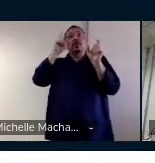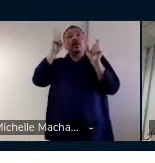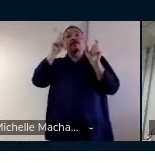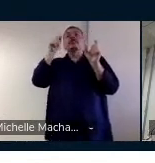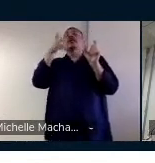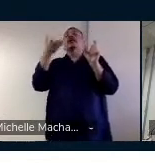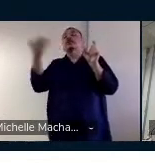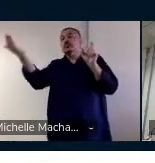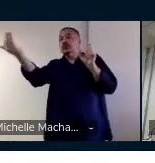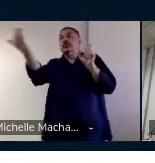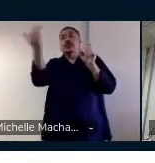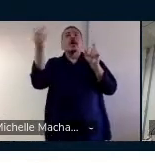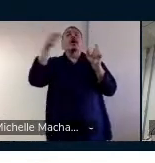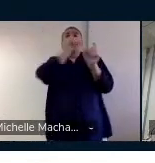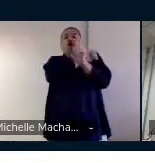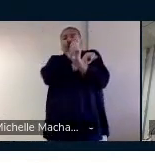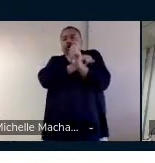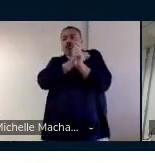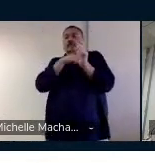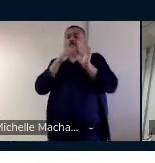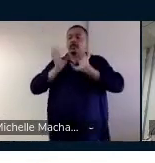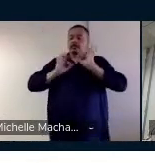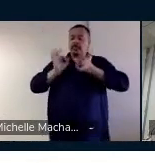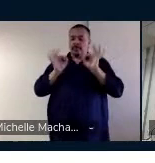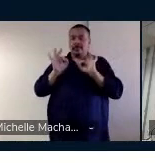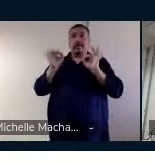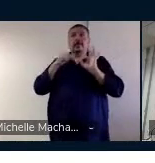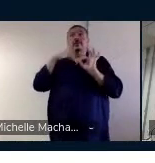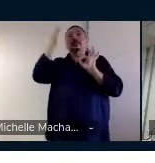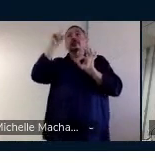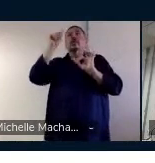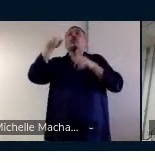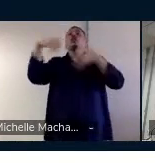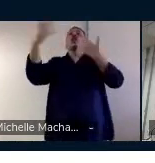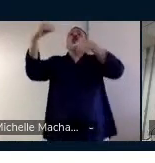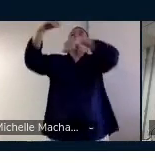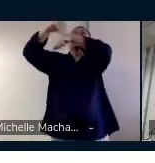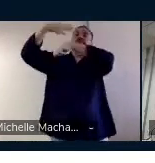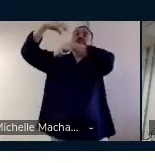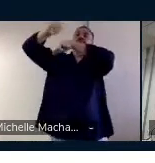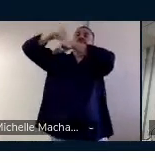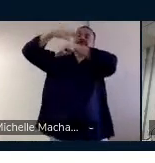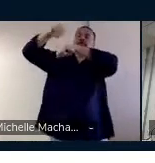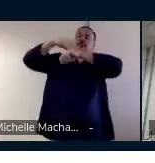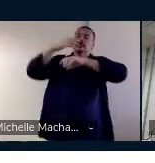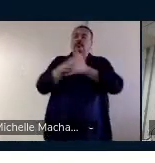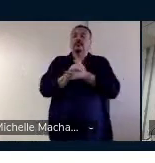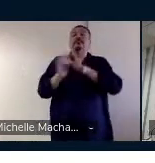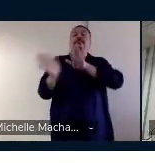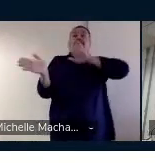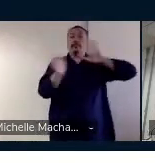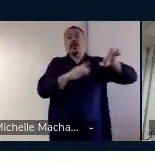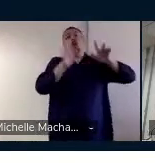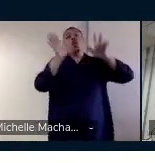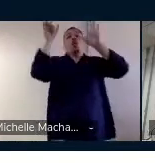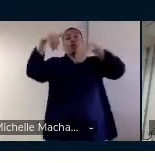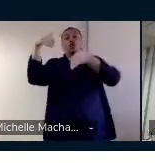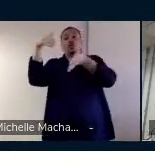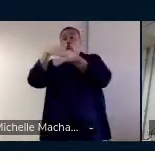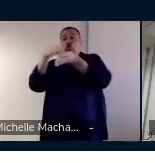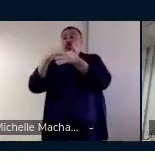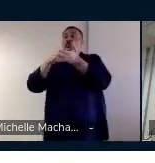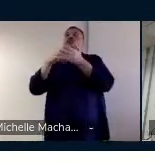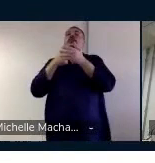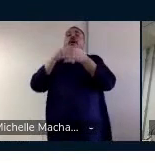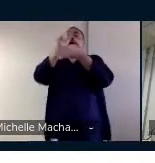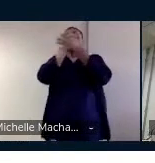para eles se prepararem para o que vai vir. E aí, depois, teve uma atividade de uma interação com os alunos. Então, eu vou escrever uma palavra